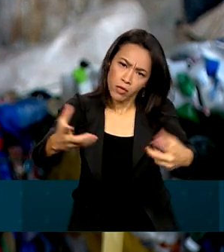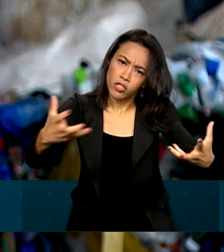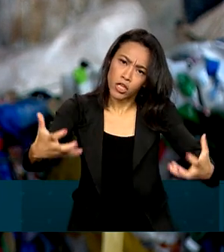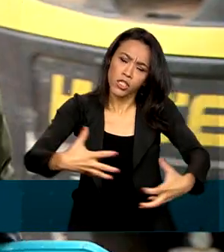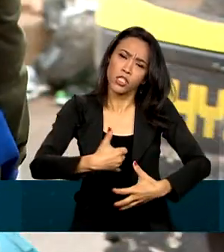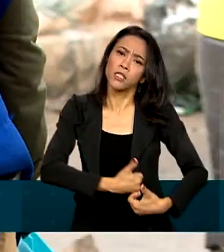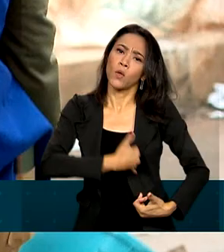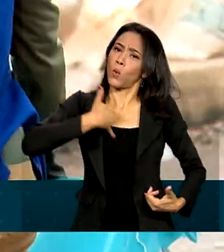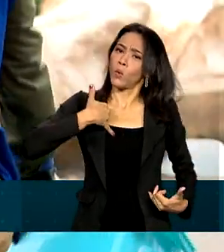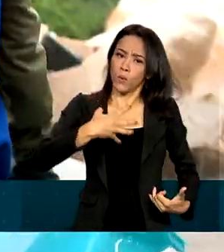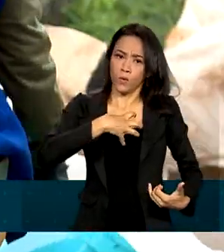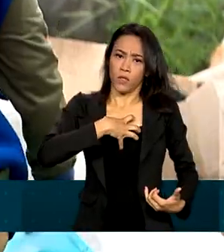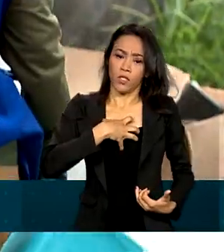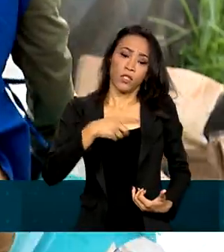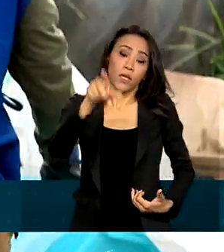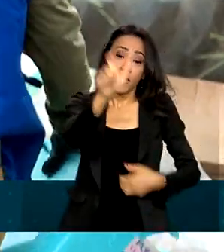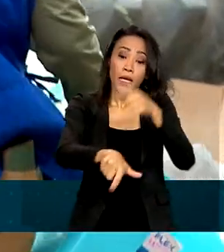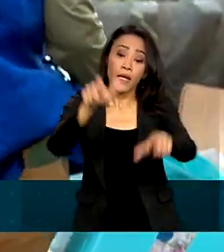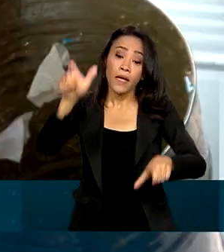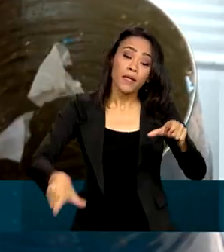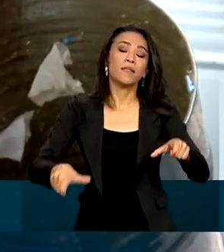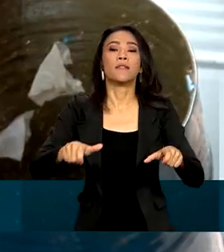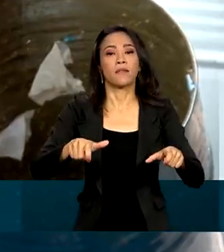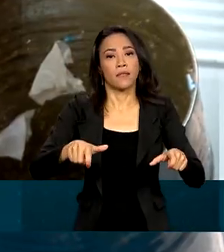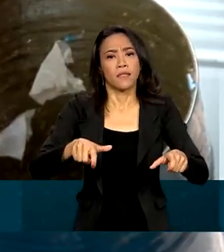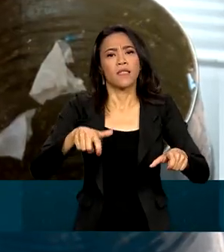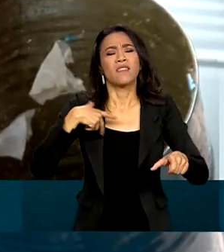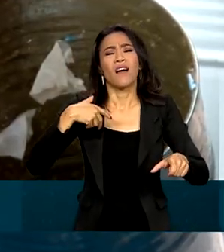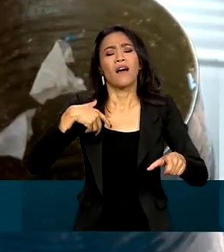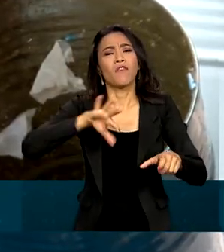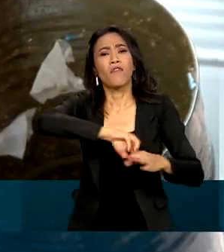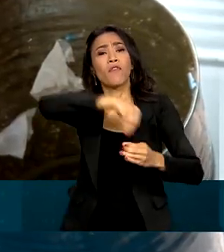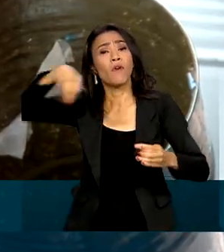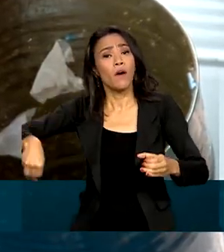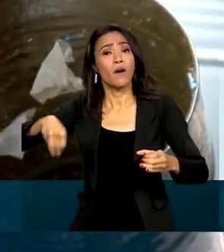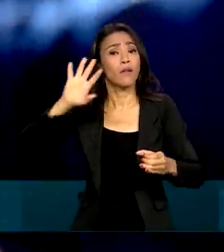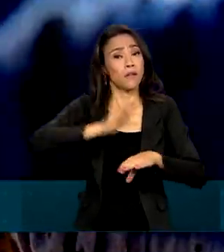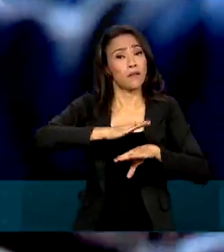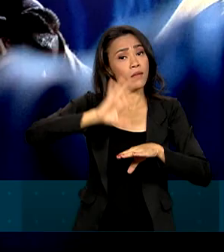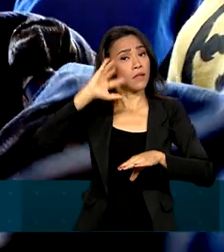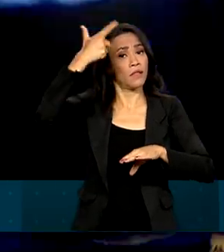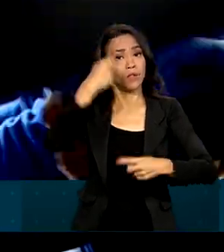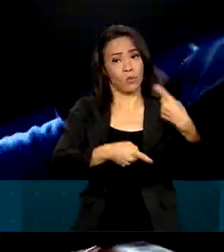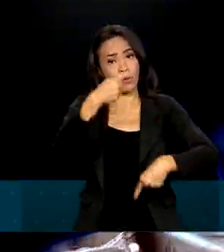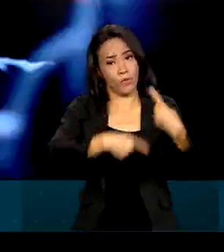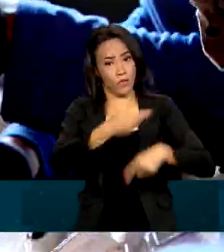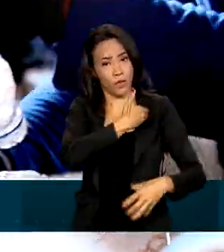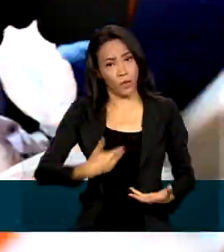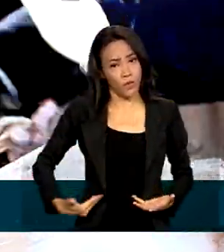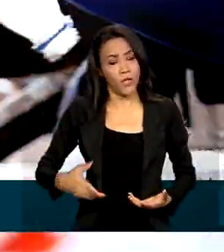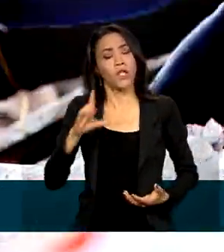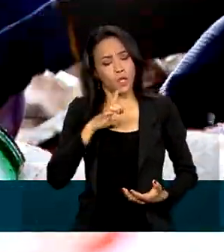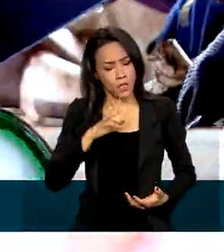orgulho do que faz. Os catadores, a gente está muito à margem ainda das decisões políticas dos governantes. Então a gente tem todo um aparato